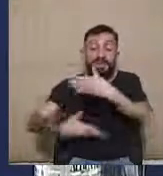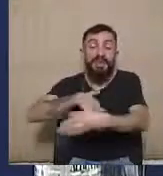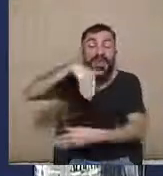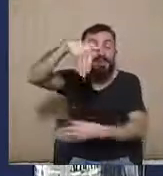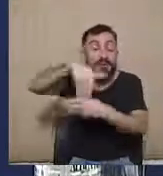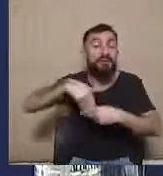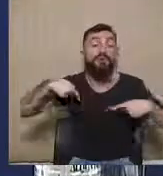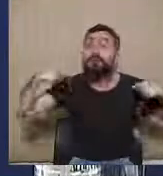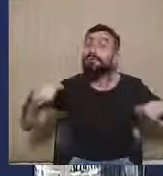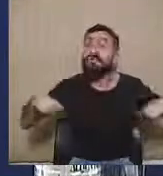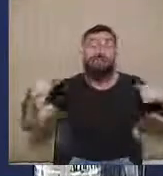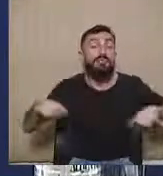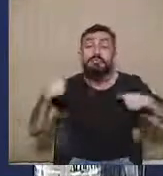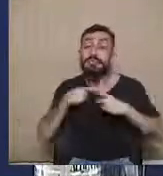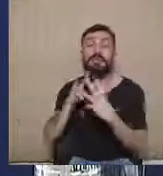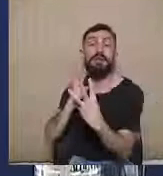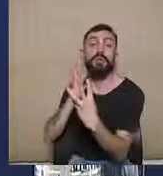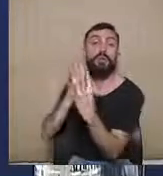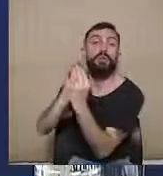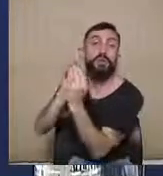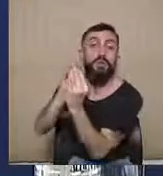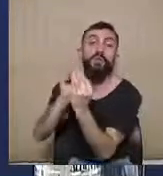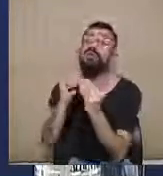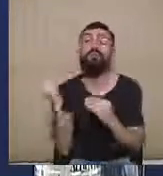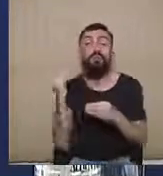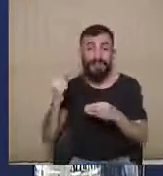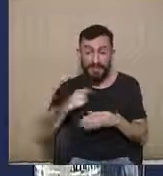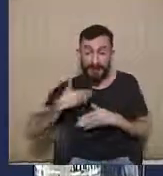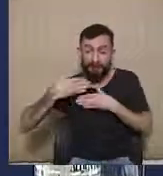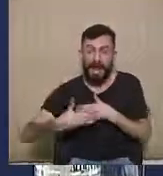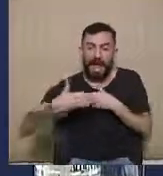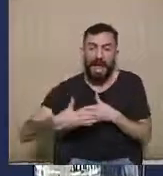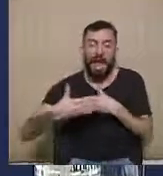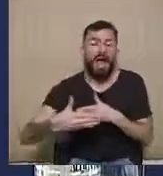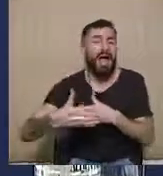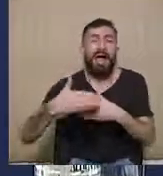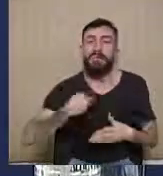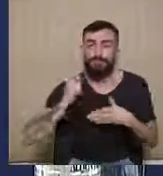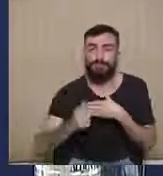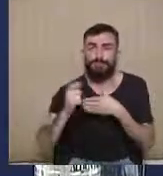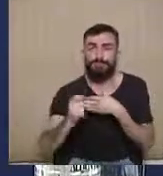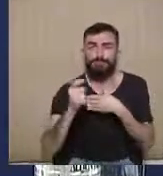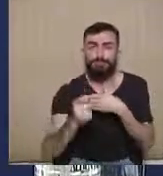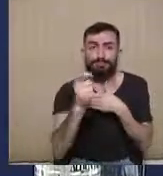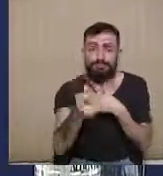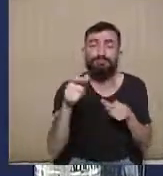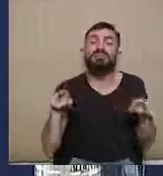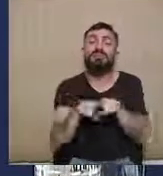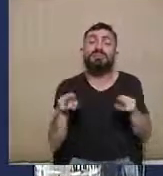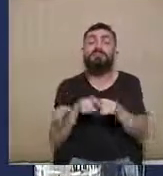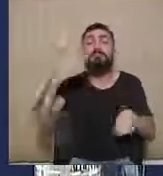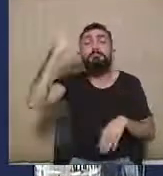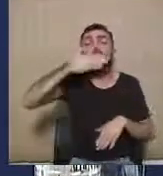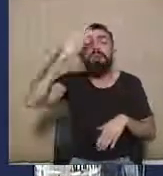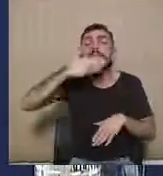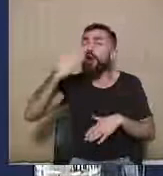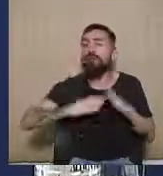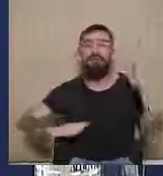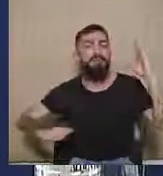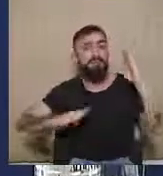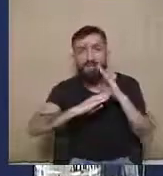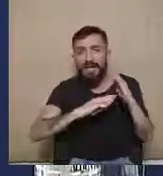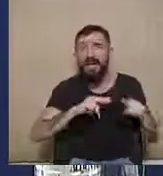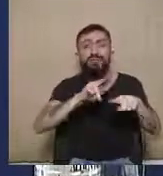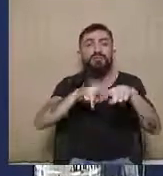sumarizado, com prazos muito exíguos, limitada produção de prova, vigorando o princípio da